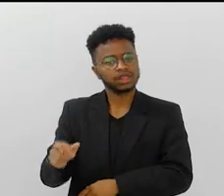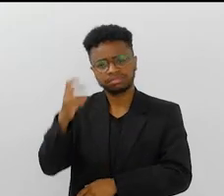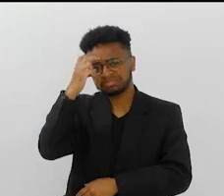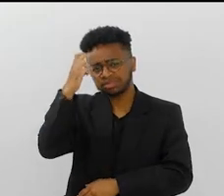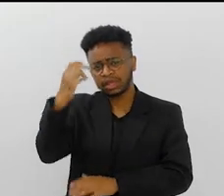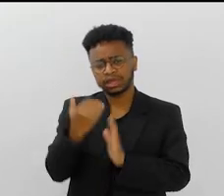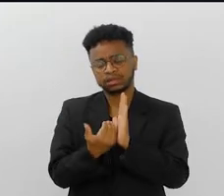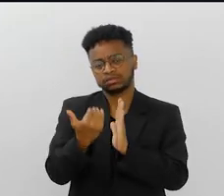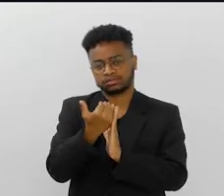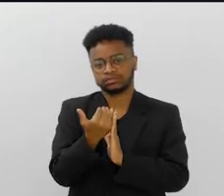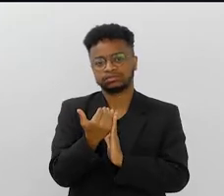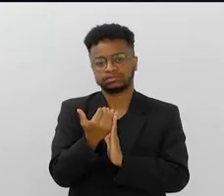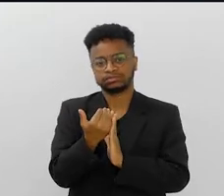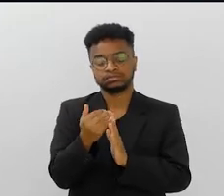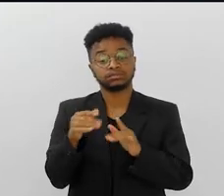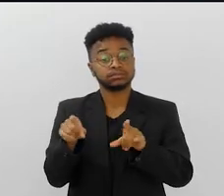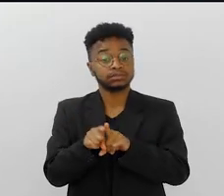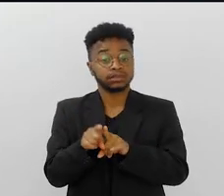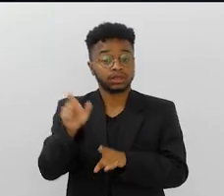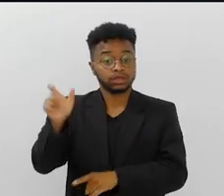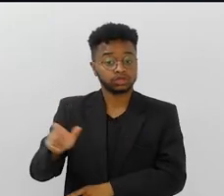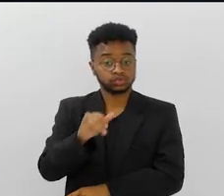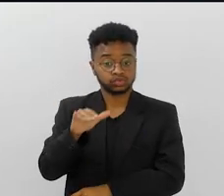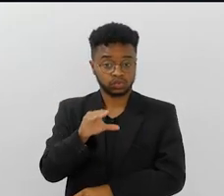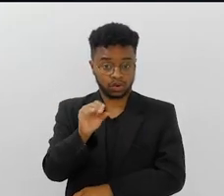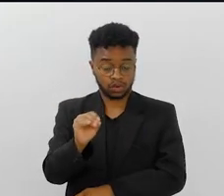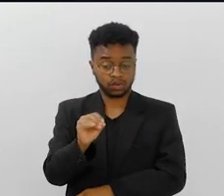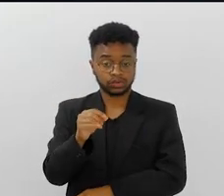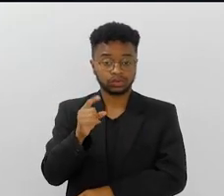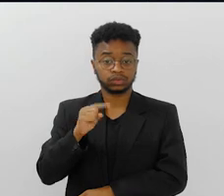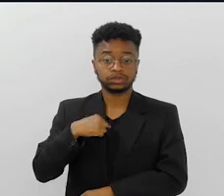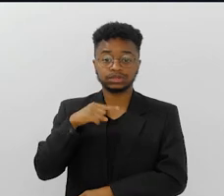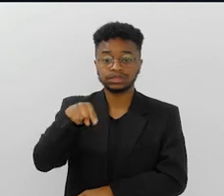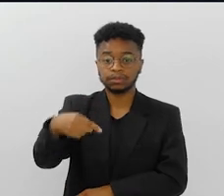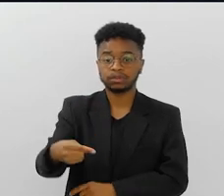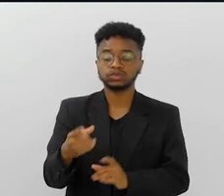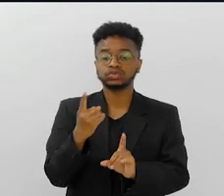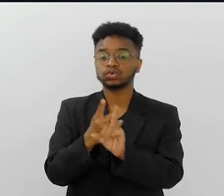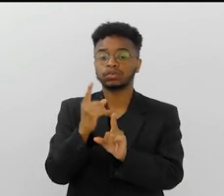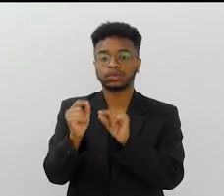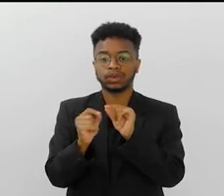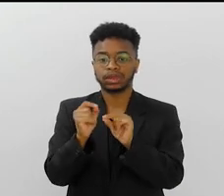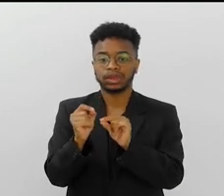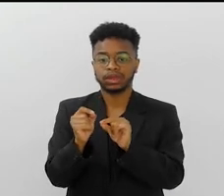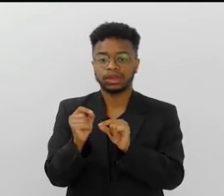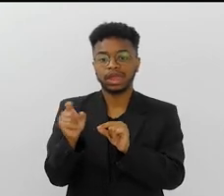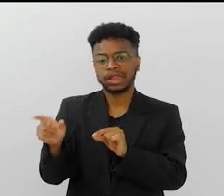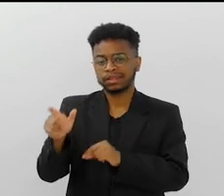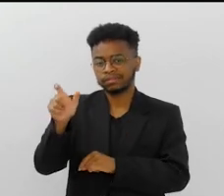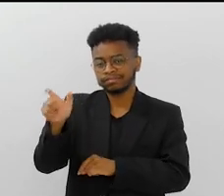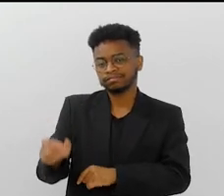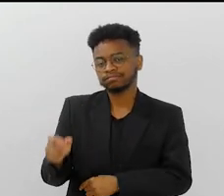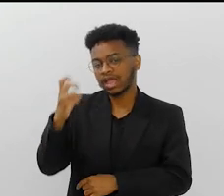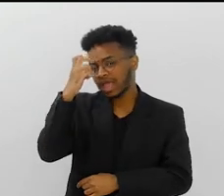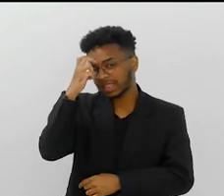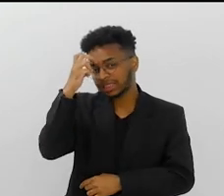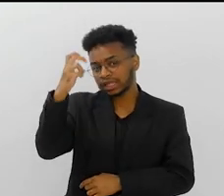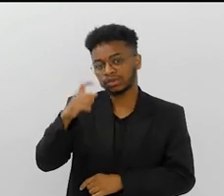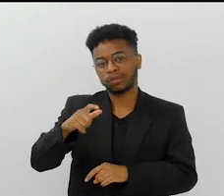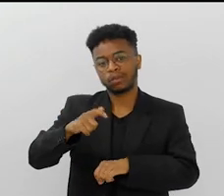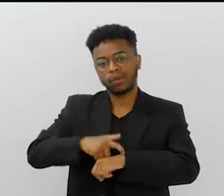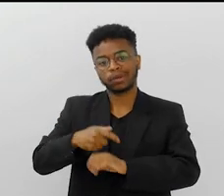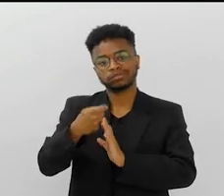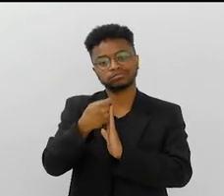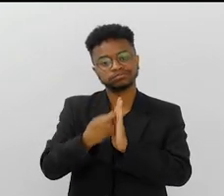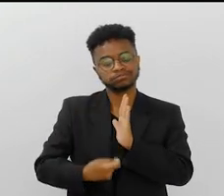absoluto. E o João, eu vim a descobrir depois, ele não só foi um gênio na